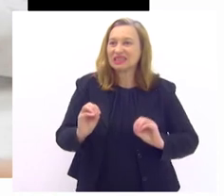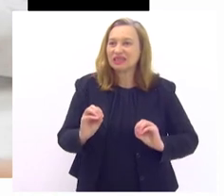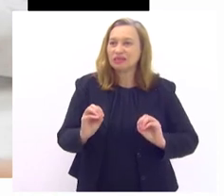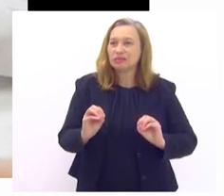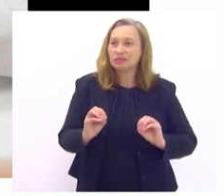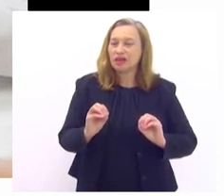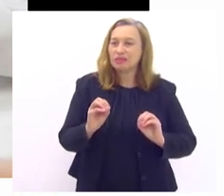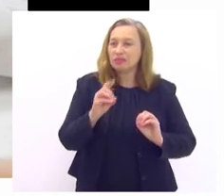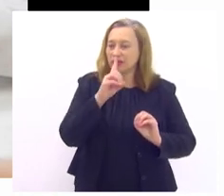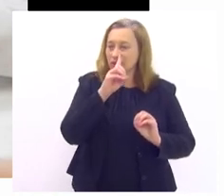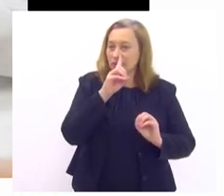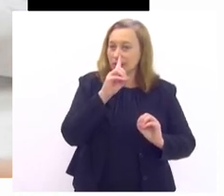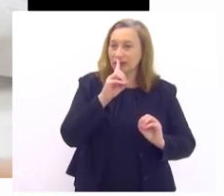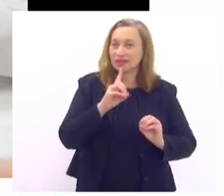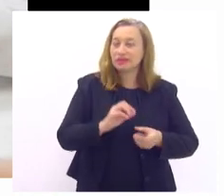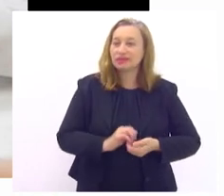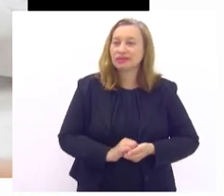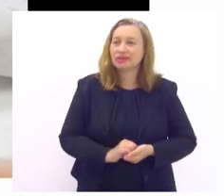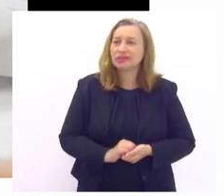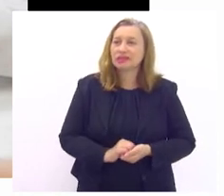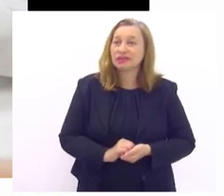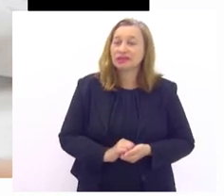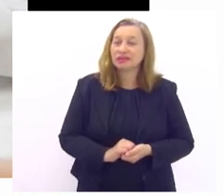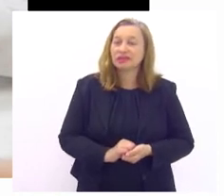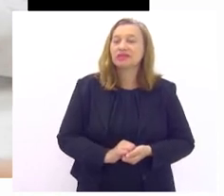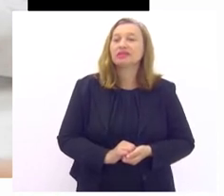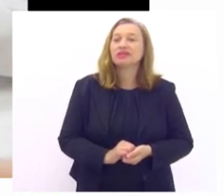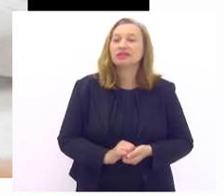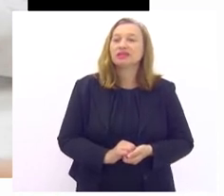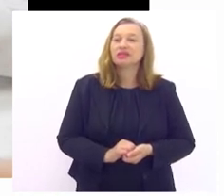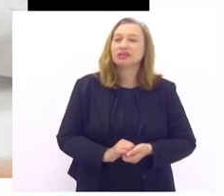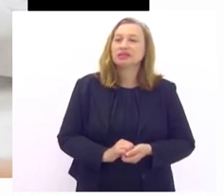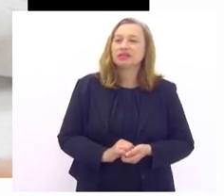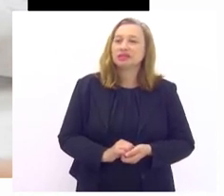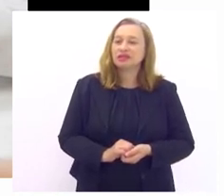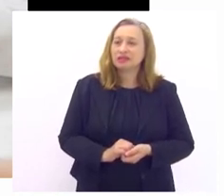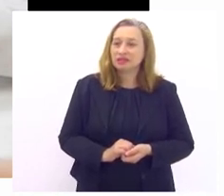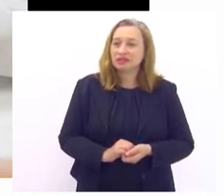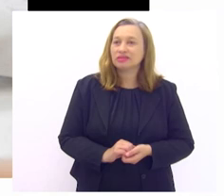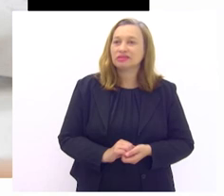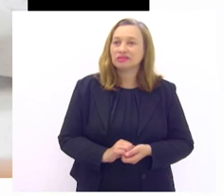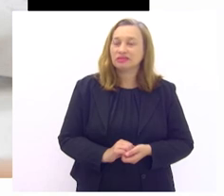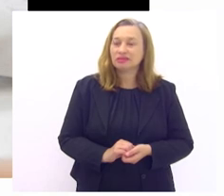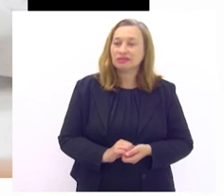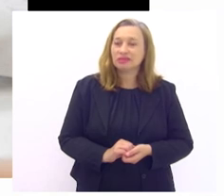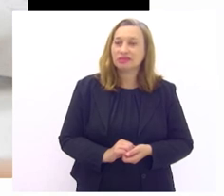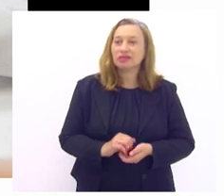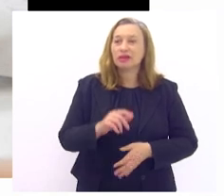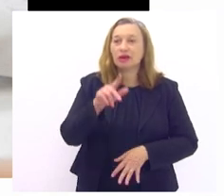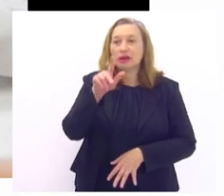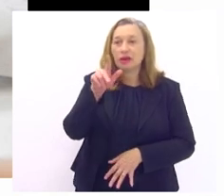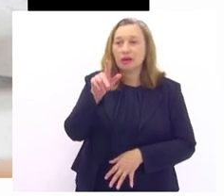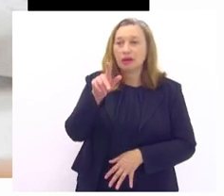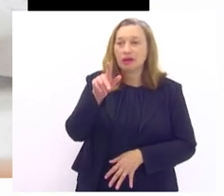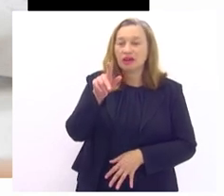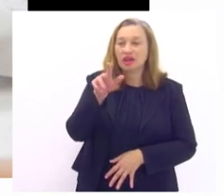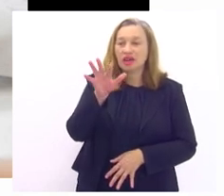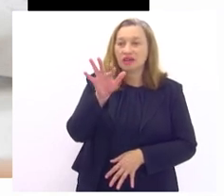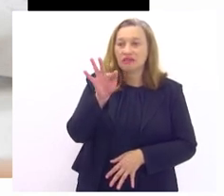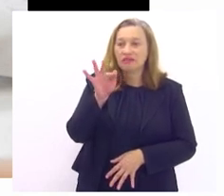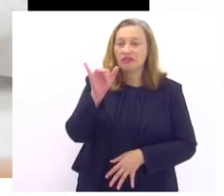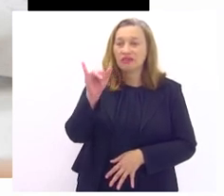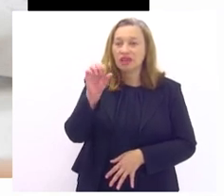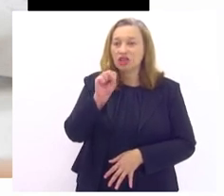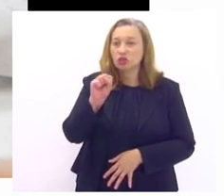um pé neuroisquêmico né tem as duas possibilidades pode passar pés com fissuras né